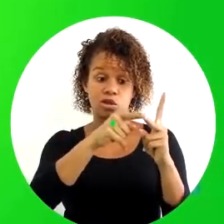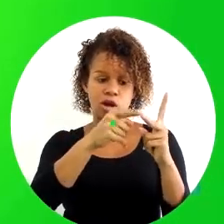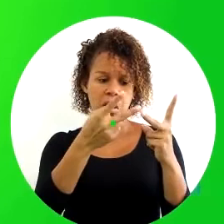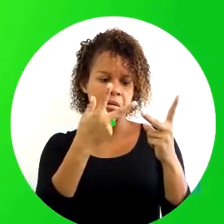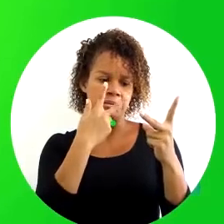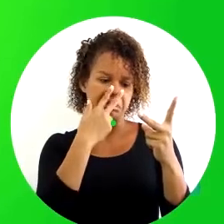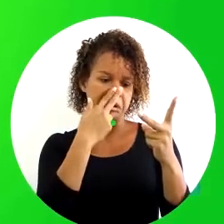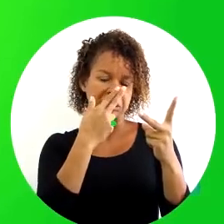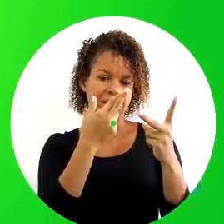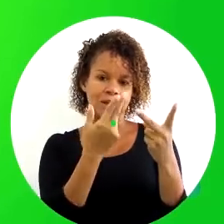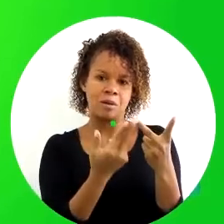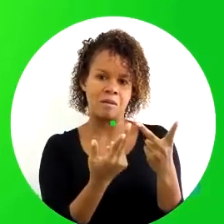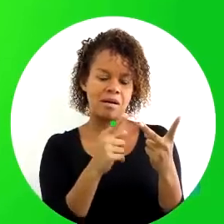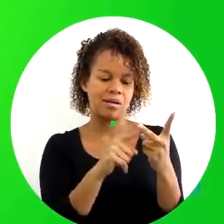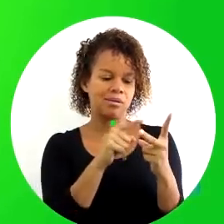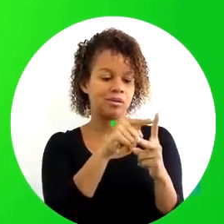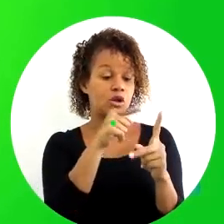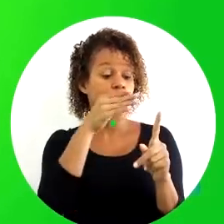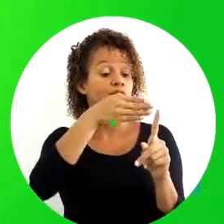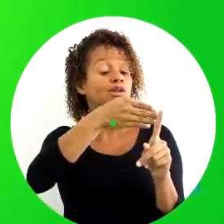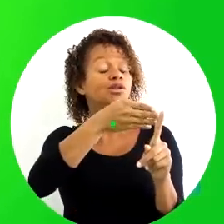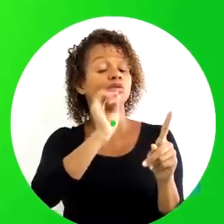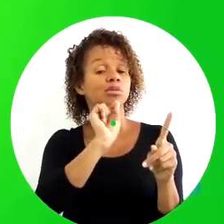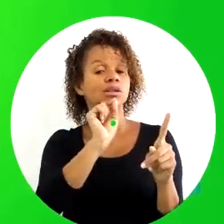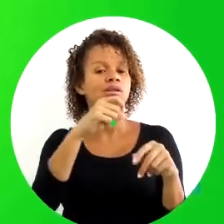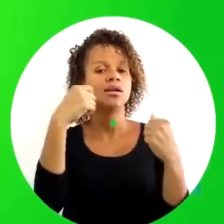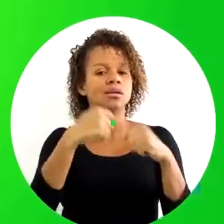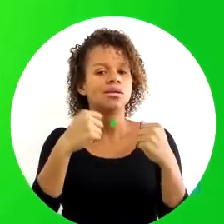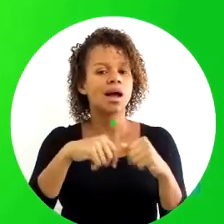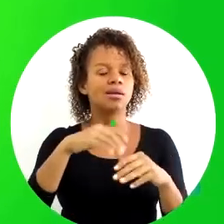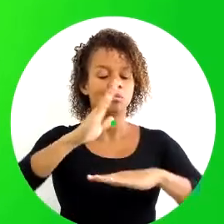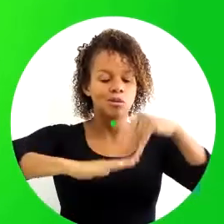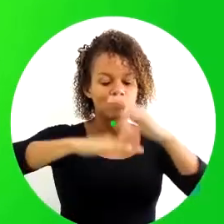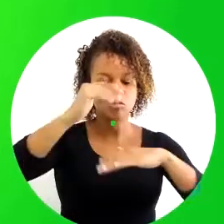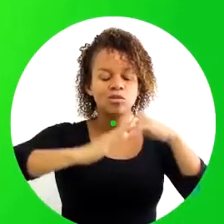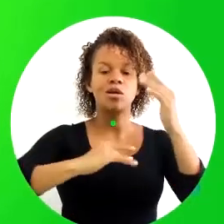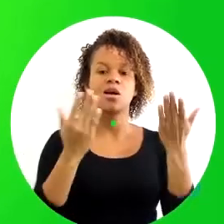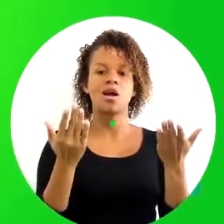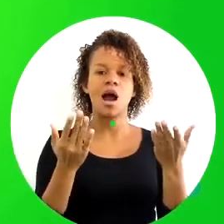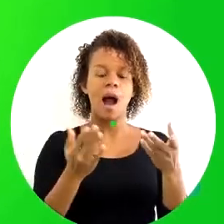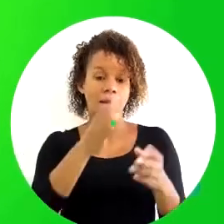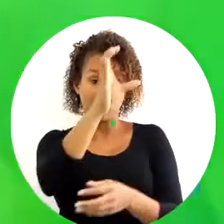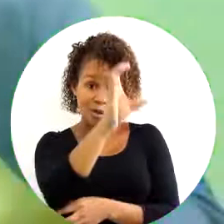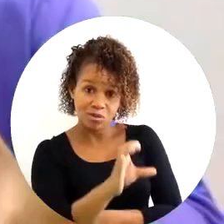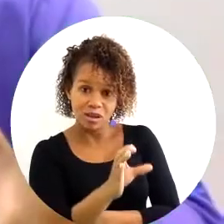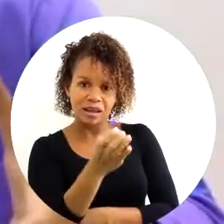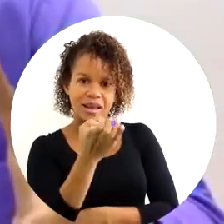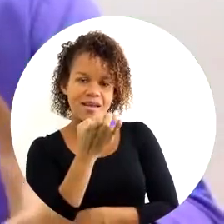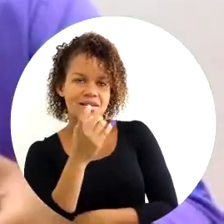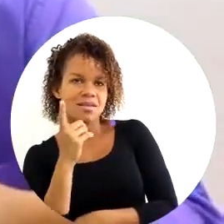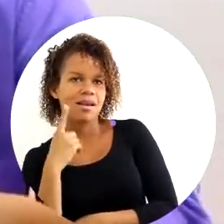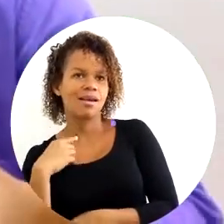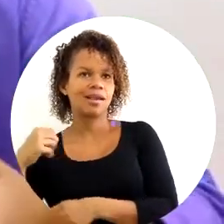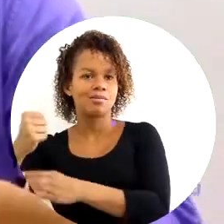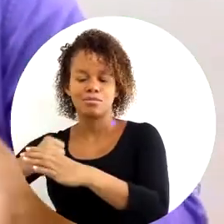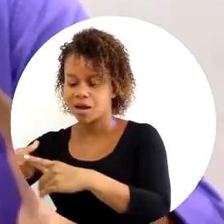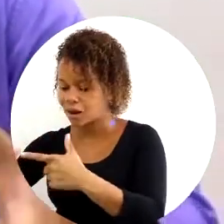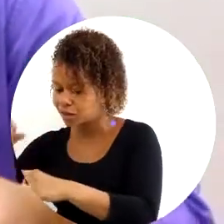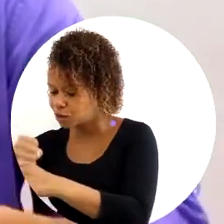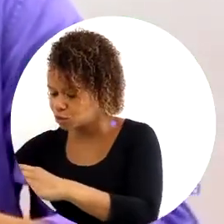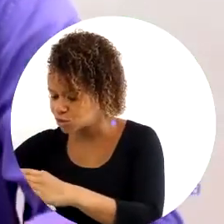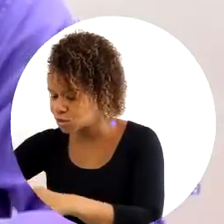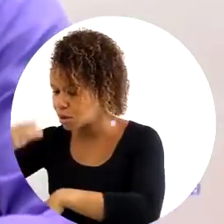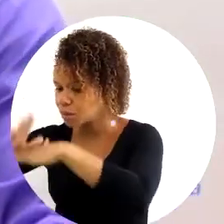e objetivos genéricos. Os objetivos específicos tratam da necessidade de formação profissional. O indivíduo quer trabalhar na